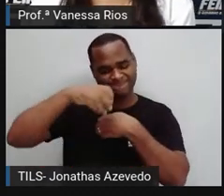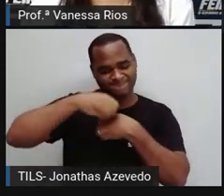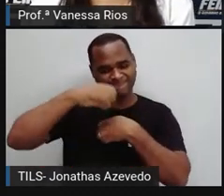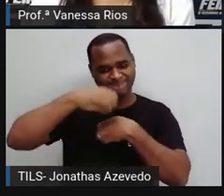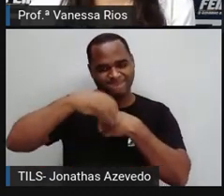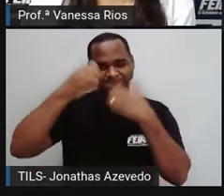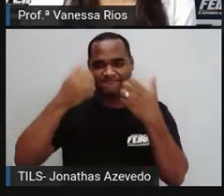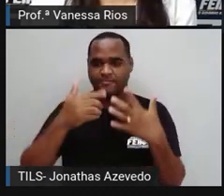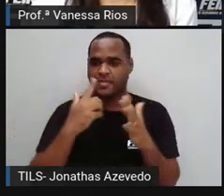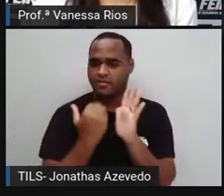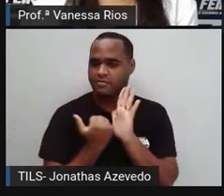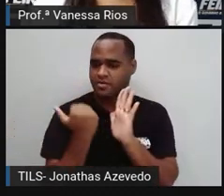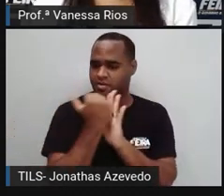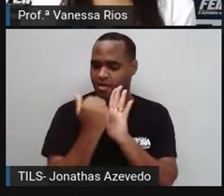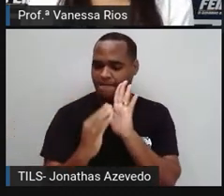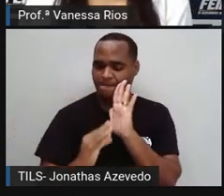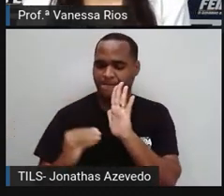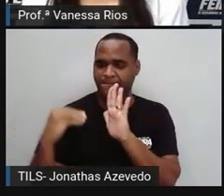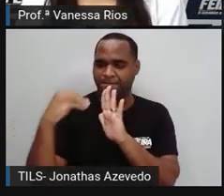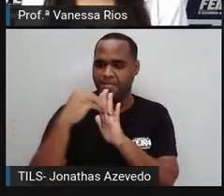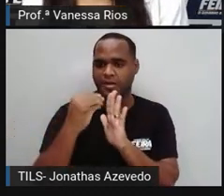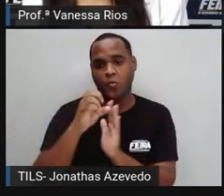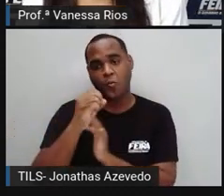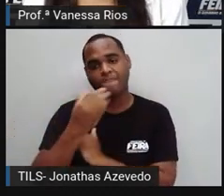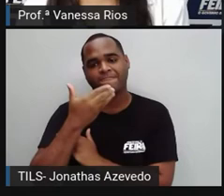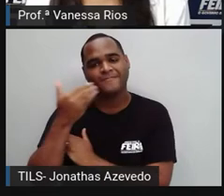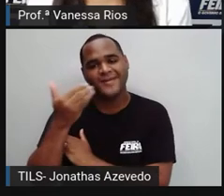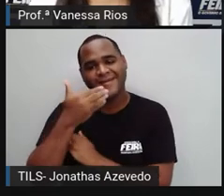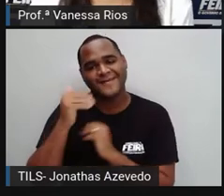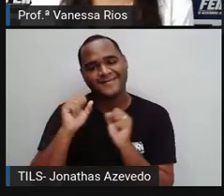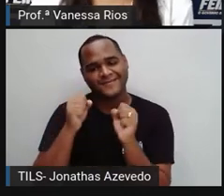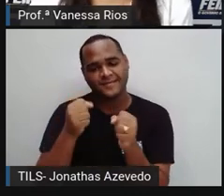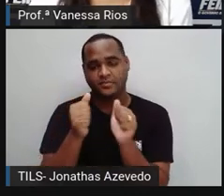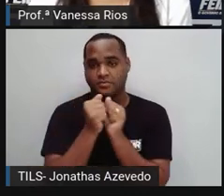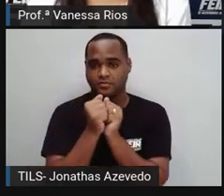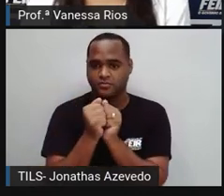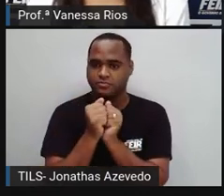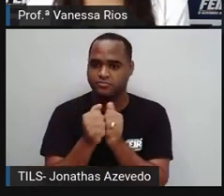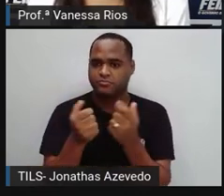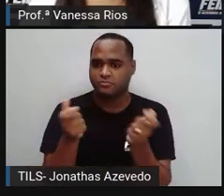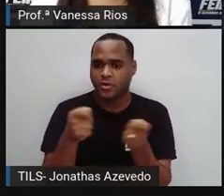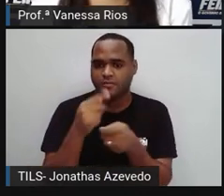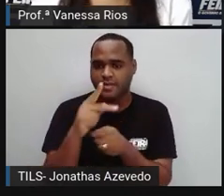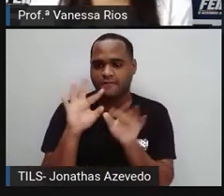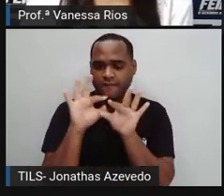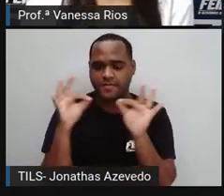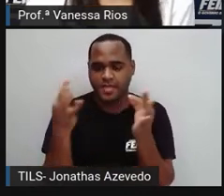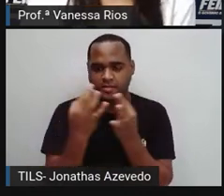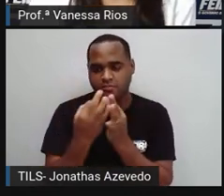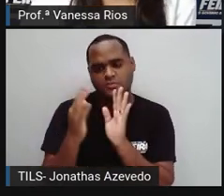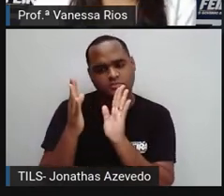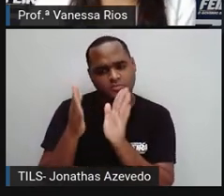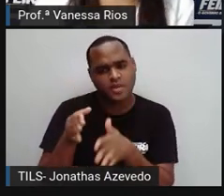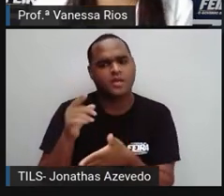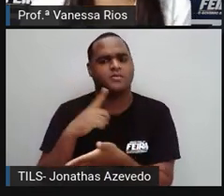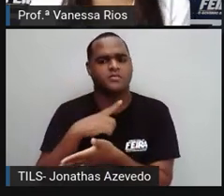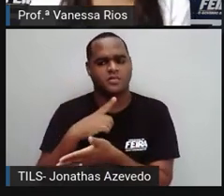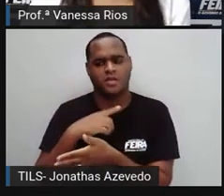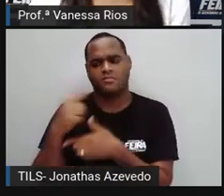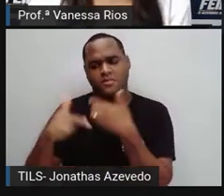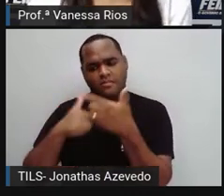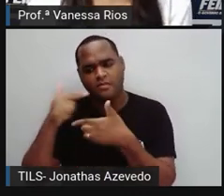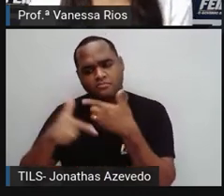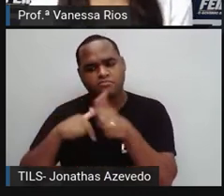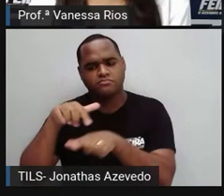acrescentadas, né? Melhoradas. E aí, junto, de repente, com alguém da sua família que já tem um negócio,